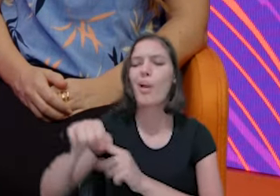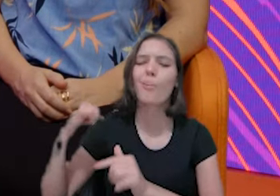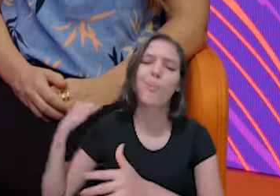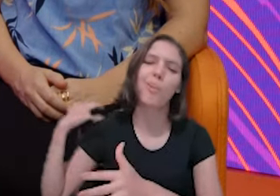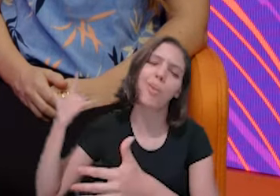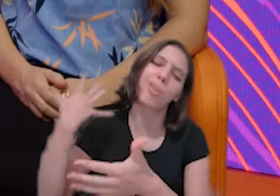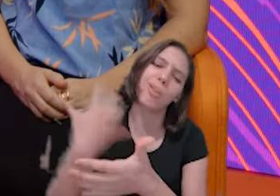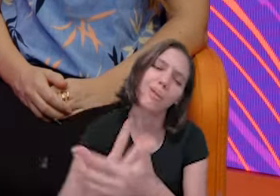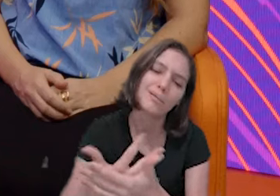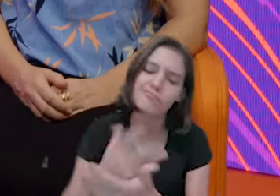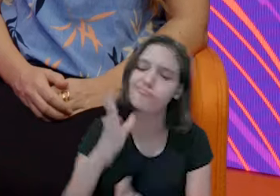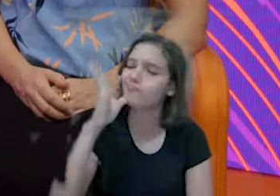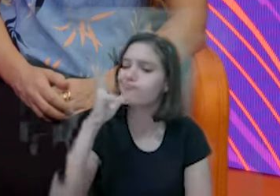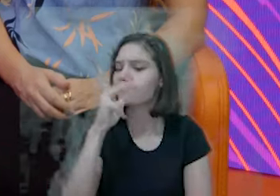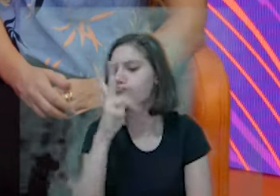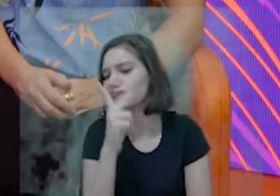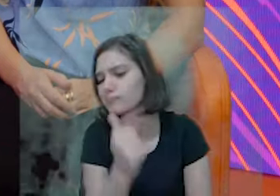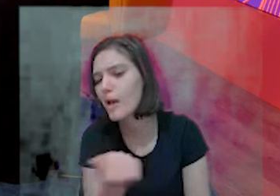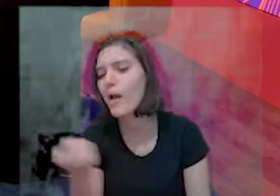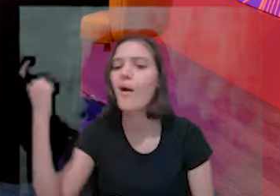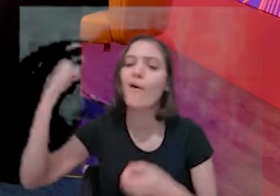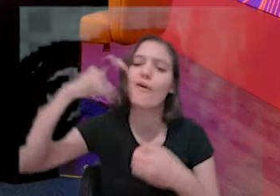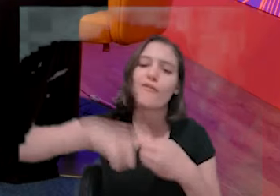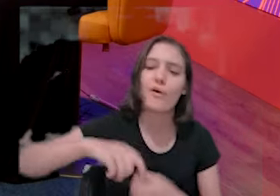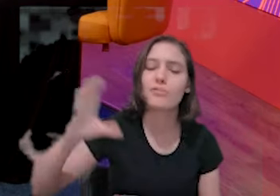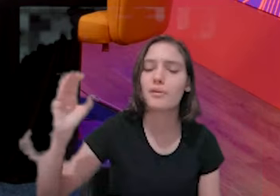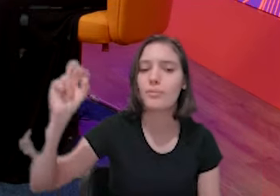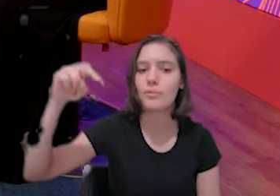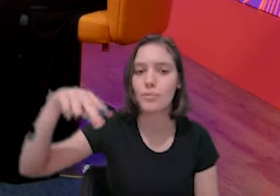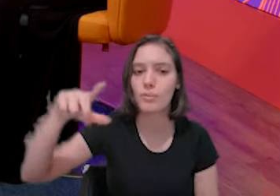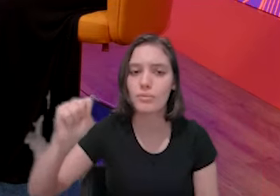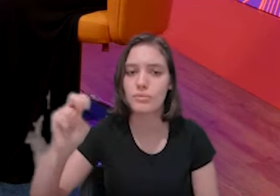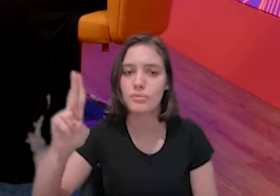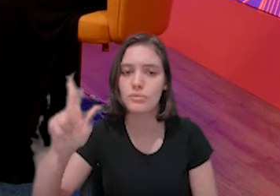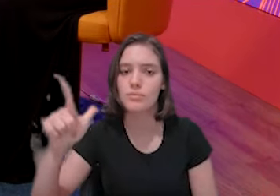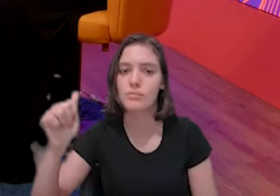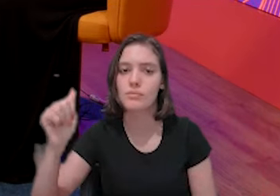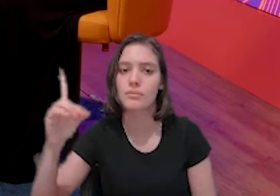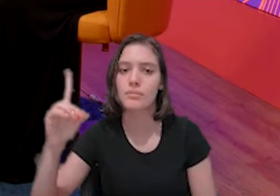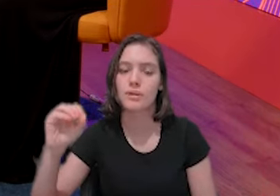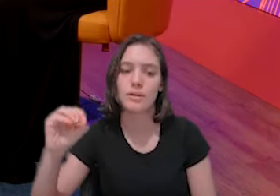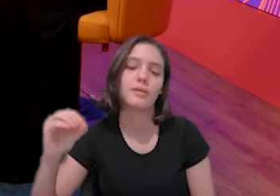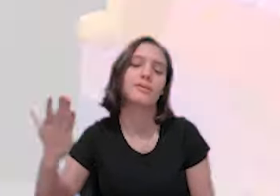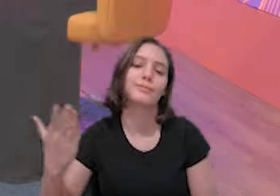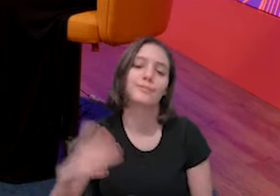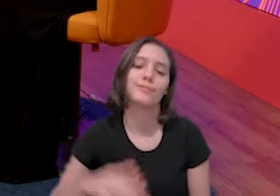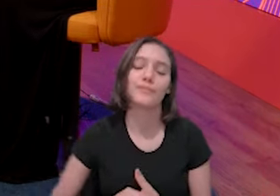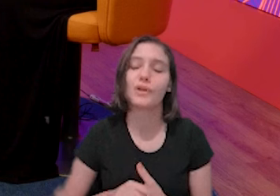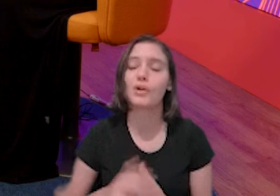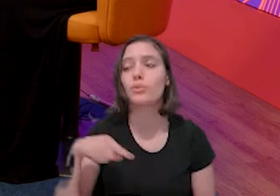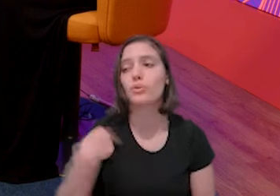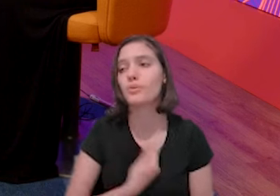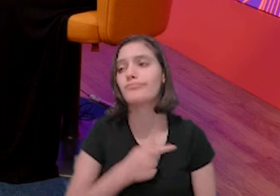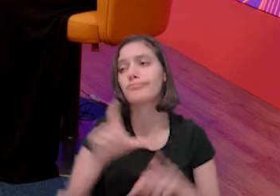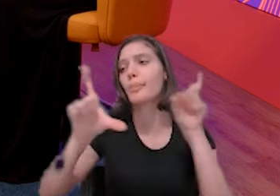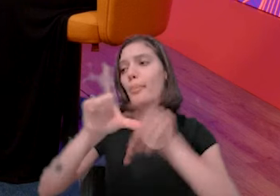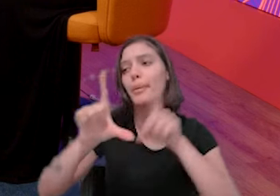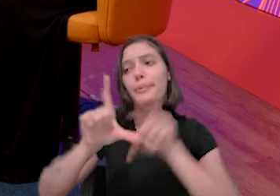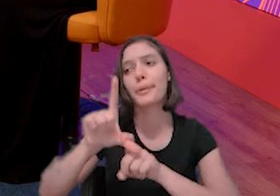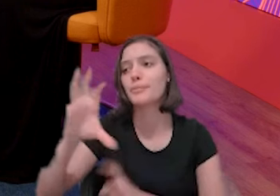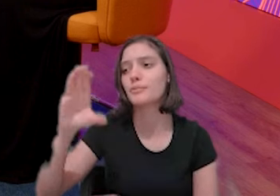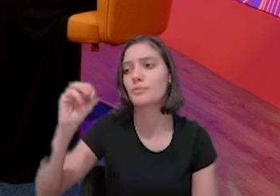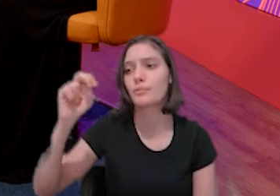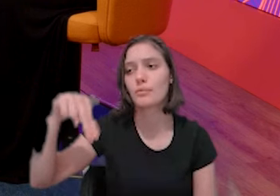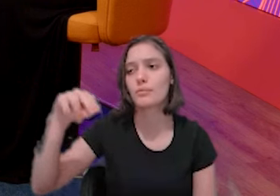imigrante também depende muito do consulado, com certos documentos. Então, é uma pregrinação. Tem algum serviço